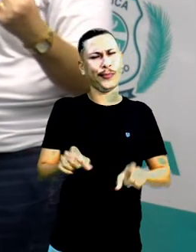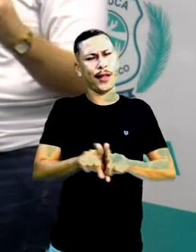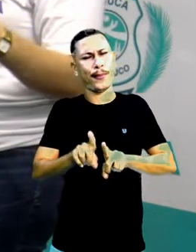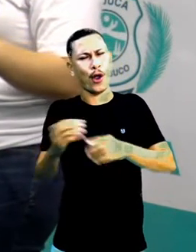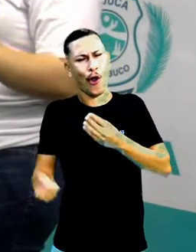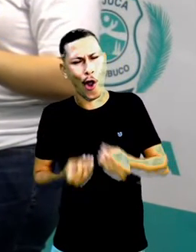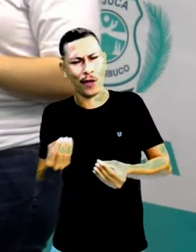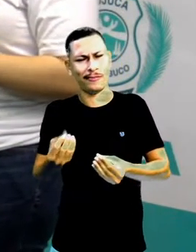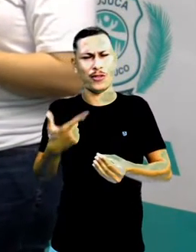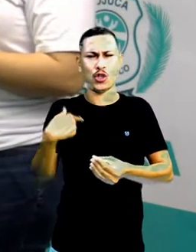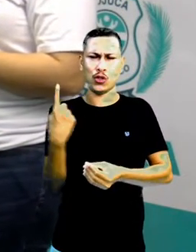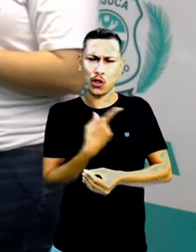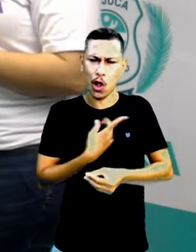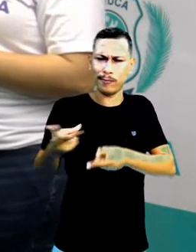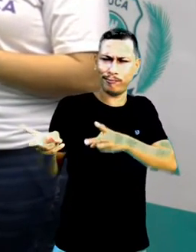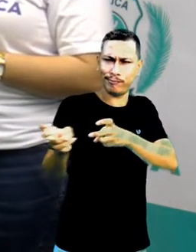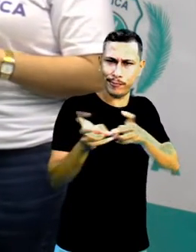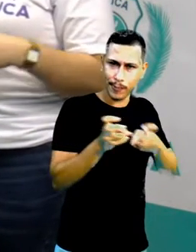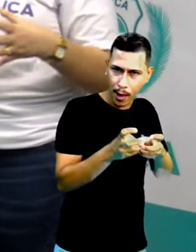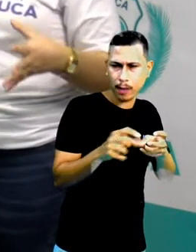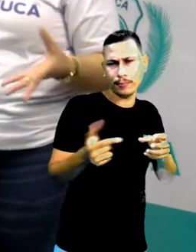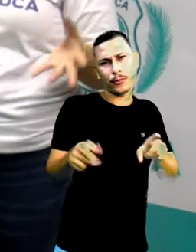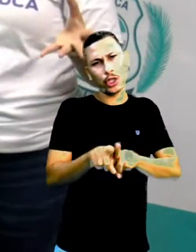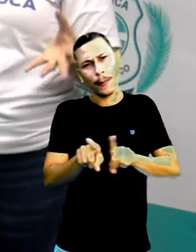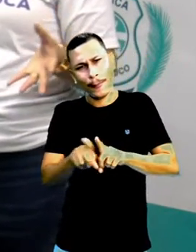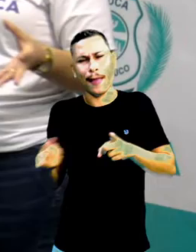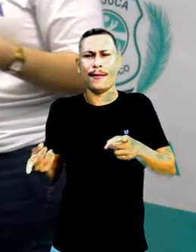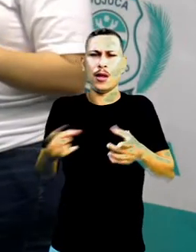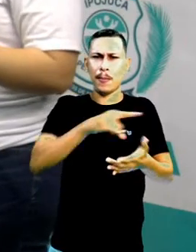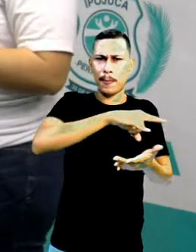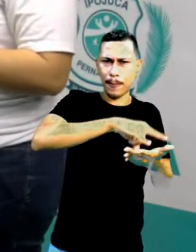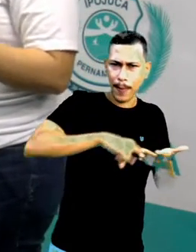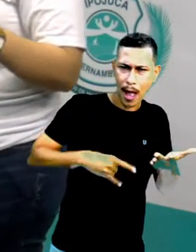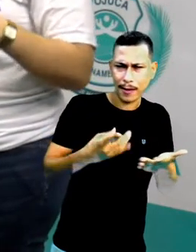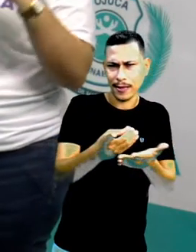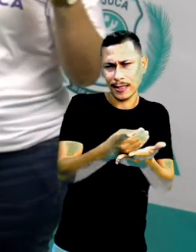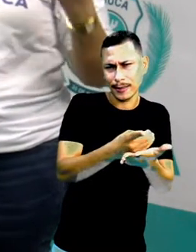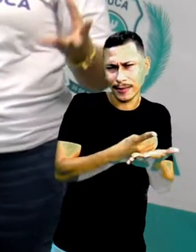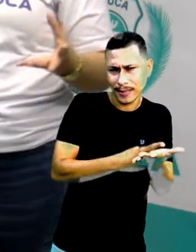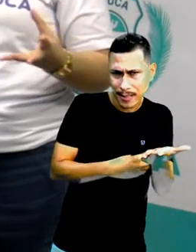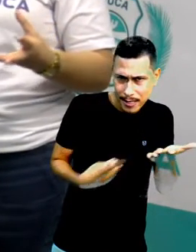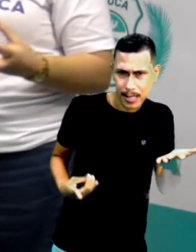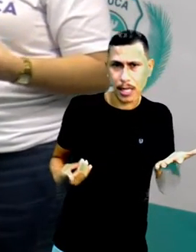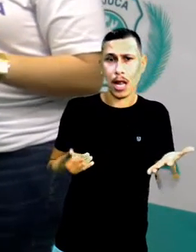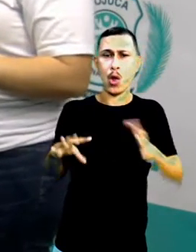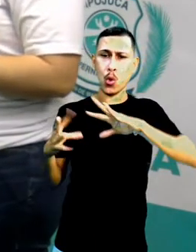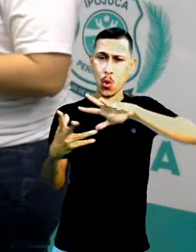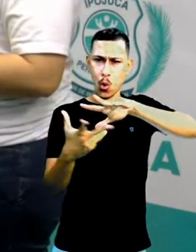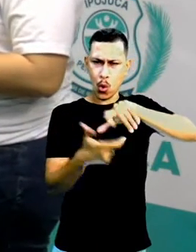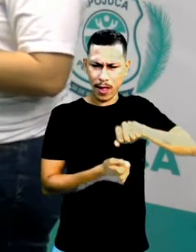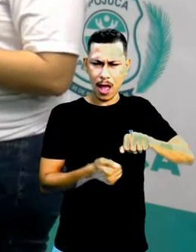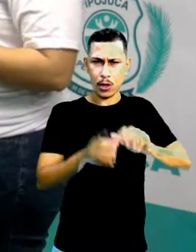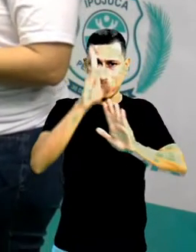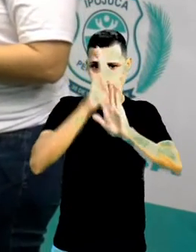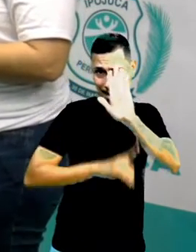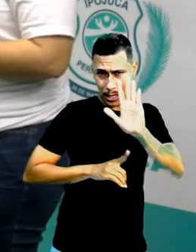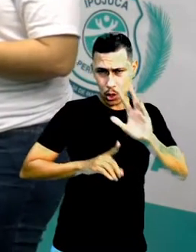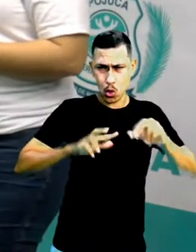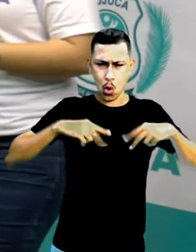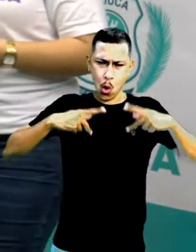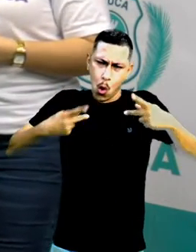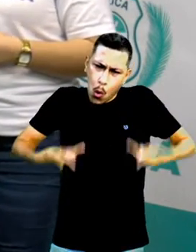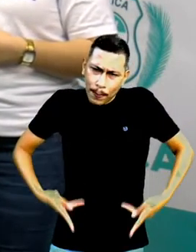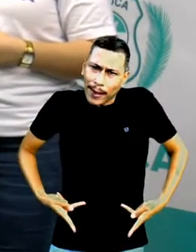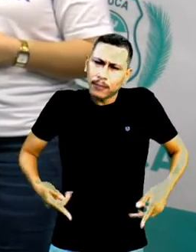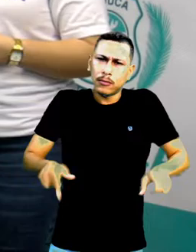como a gente viu lá no exemplo, a Declaração Universal dos Direitos Humanos, que é uma referência mundial. E temos o